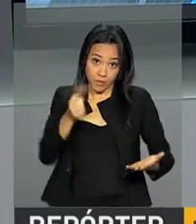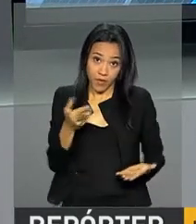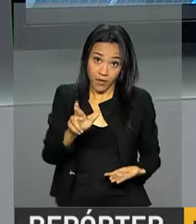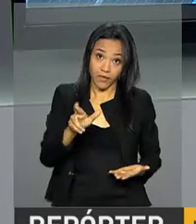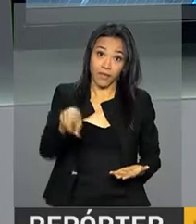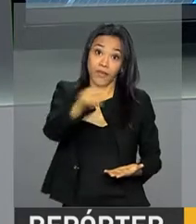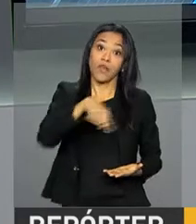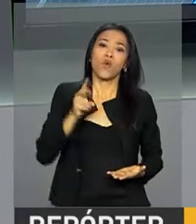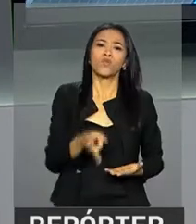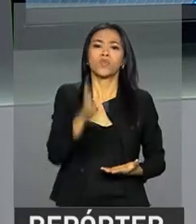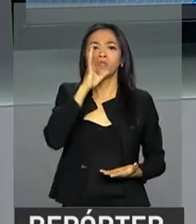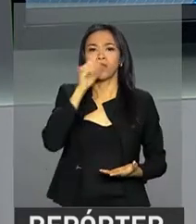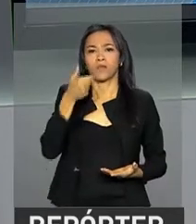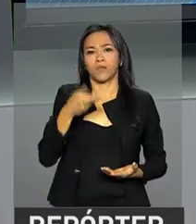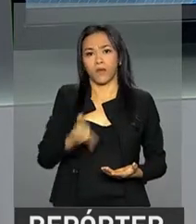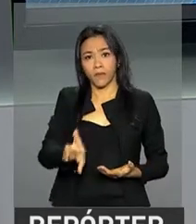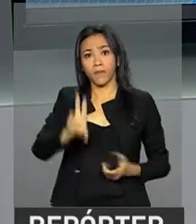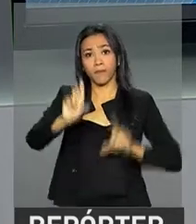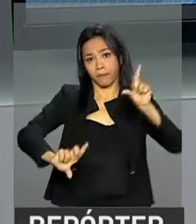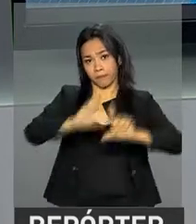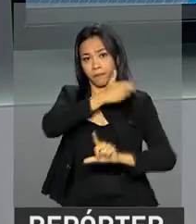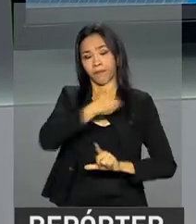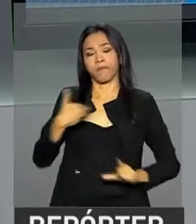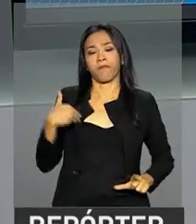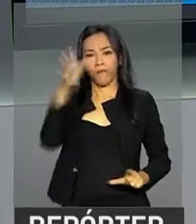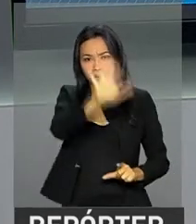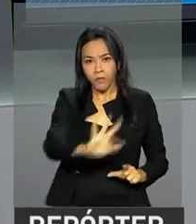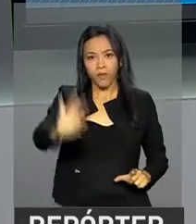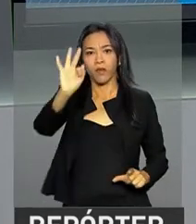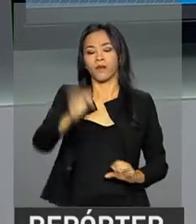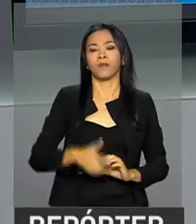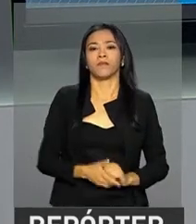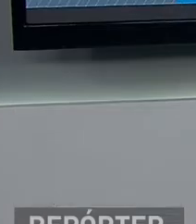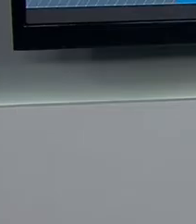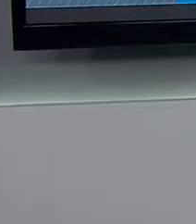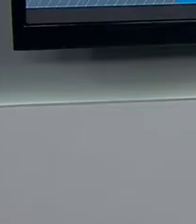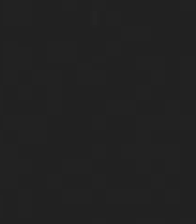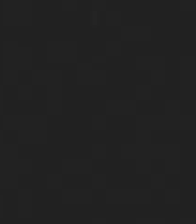internet. Continue com a gente aqui na NBR, a TV do Governo Federal.